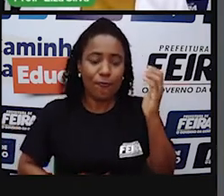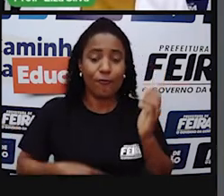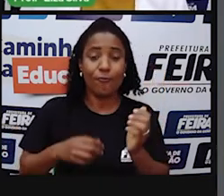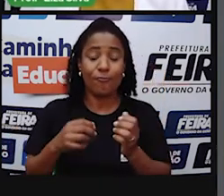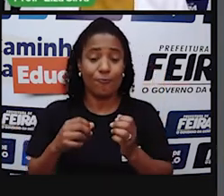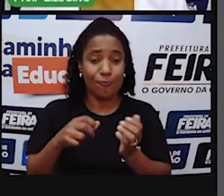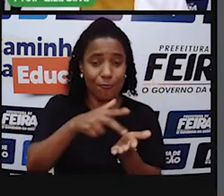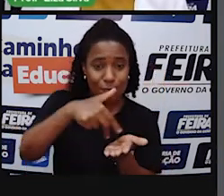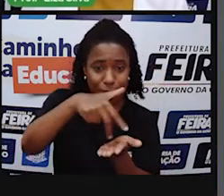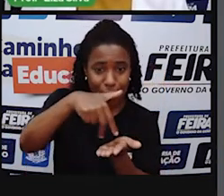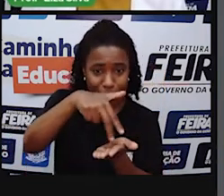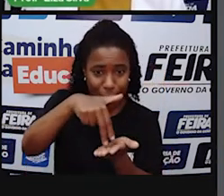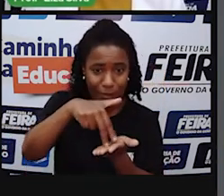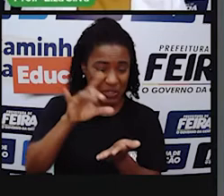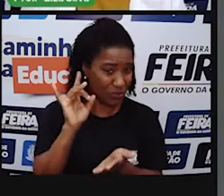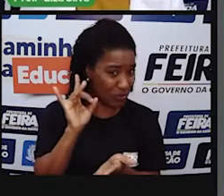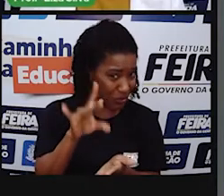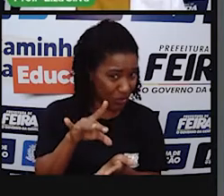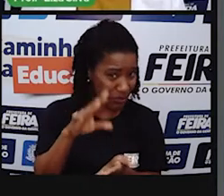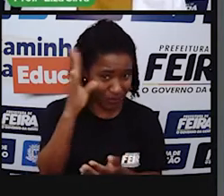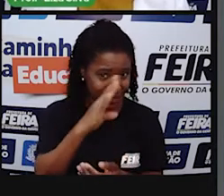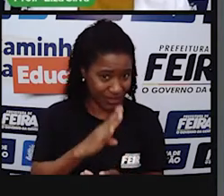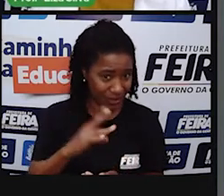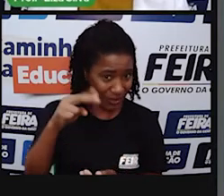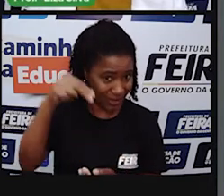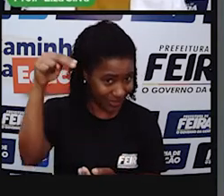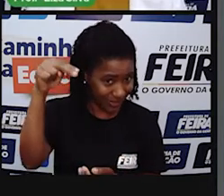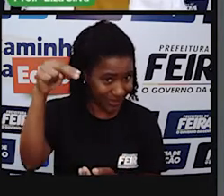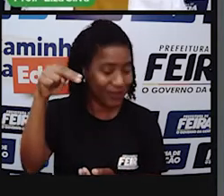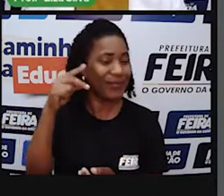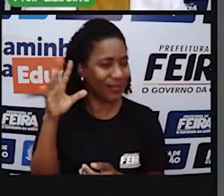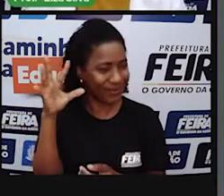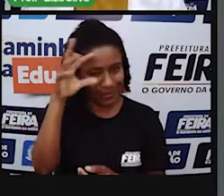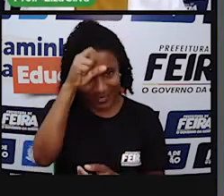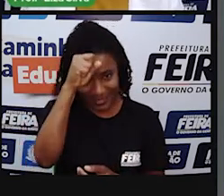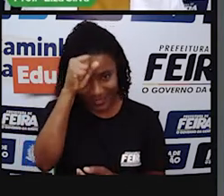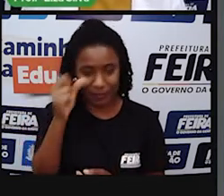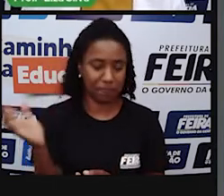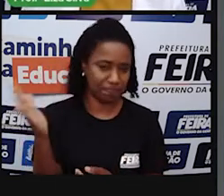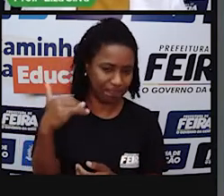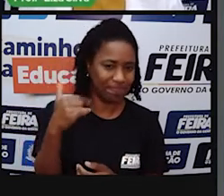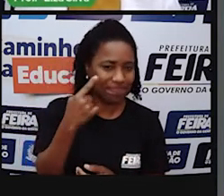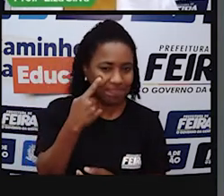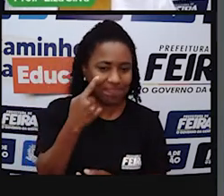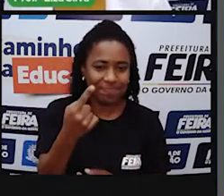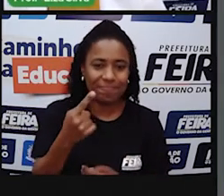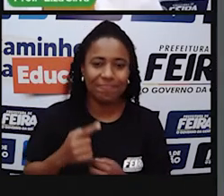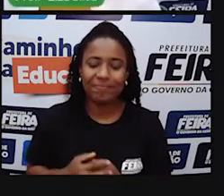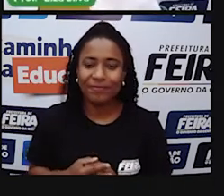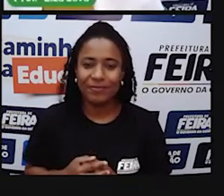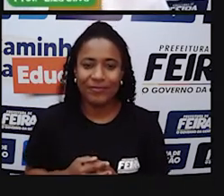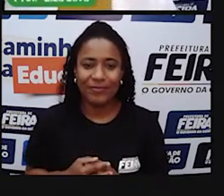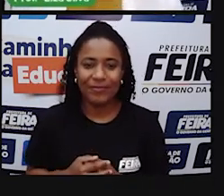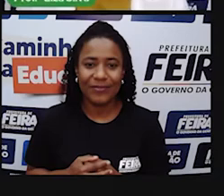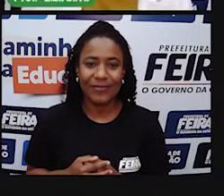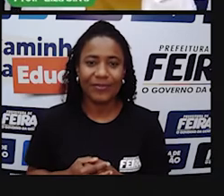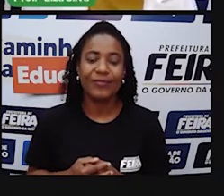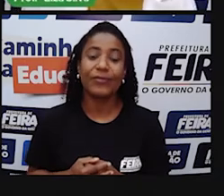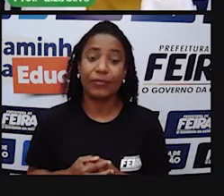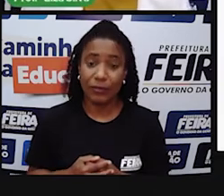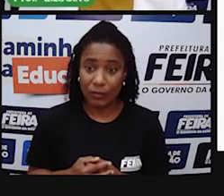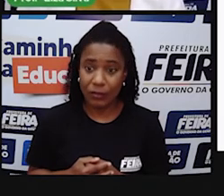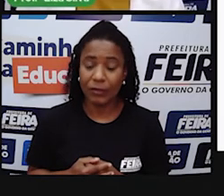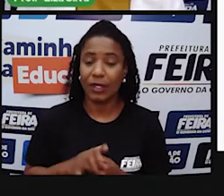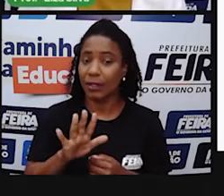juntos sanar essas curiosidades. Ok? Let's go. Vamos lá. Antes